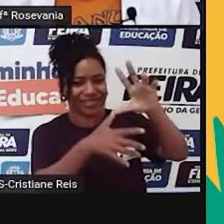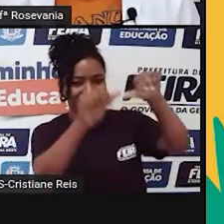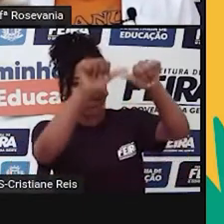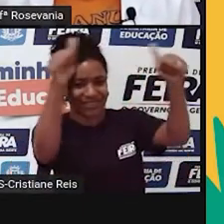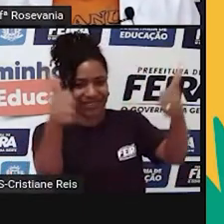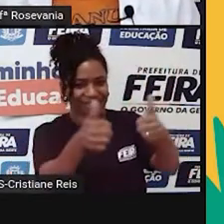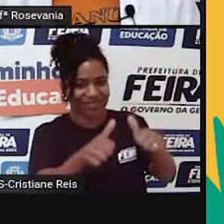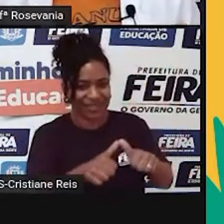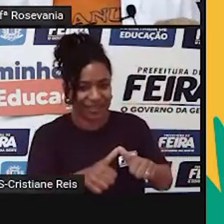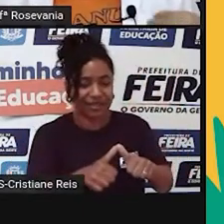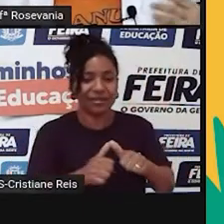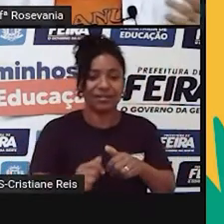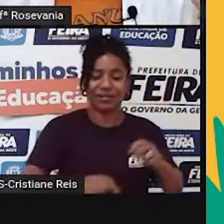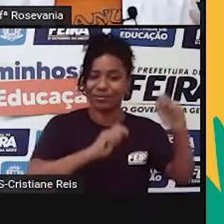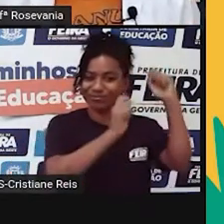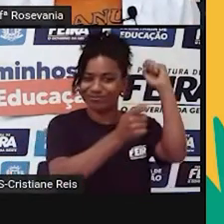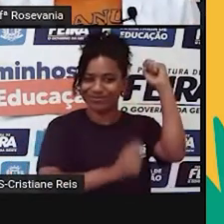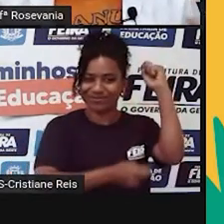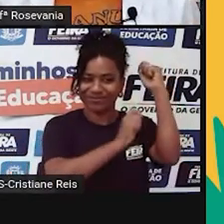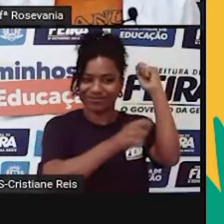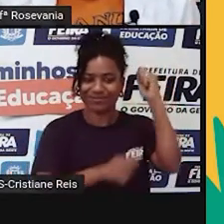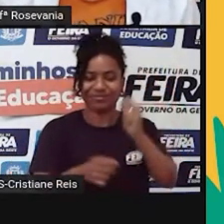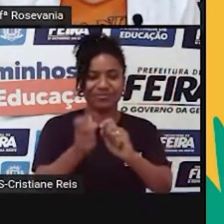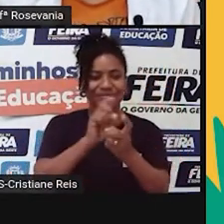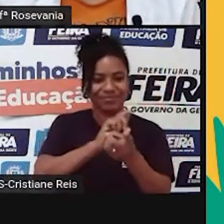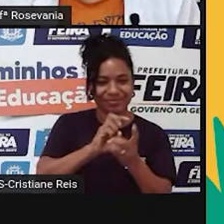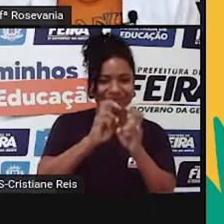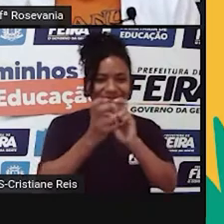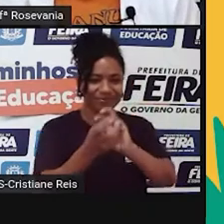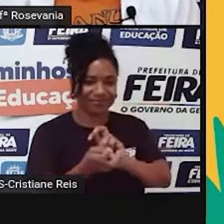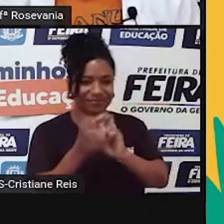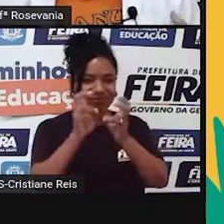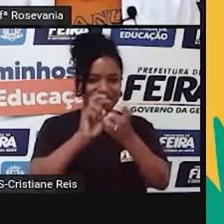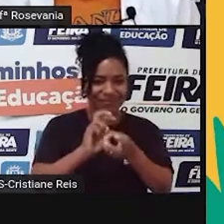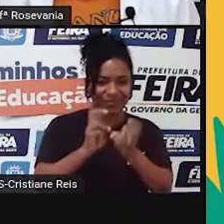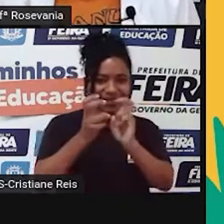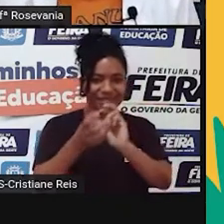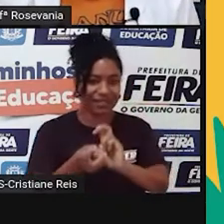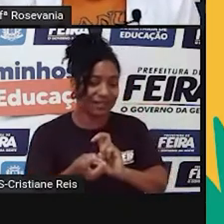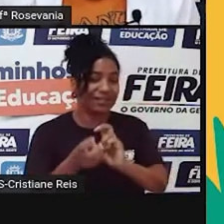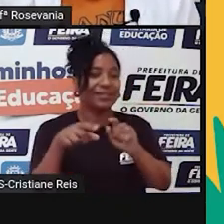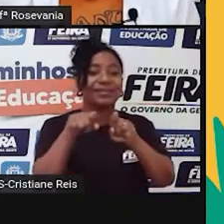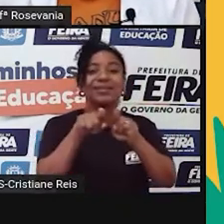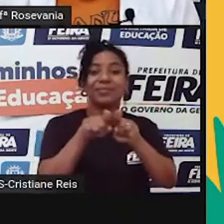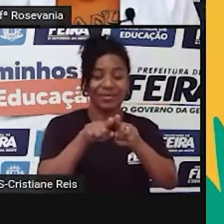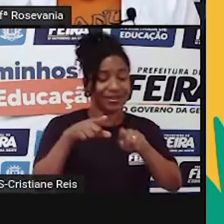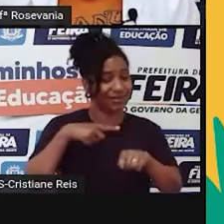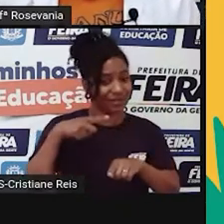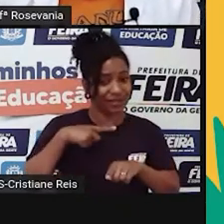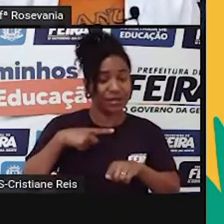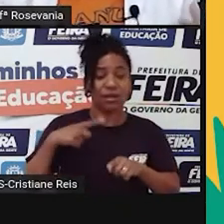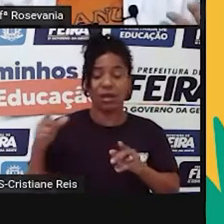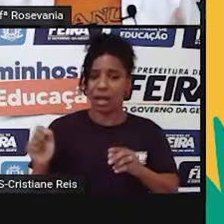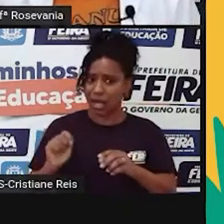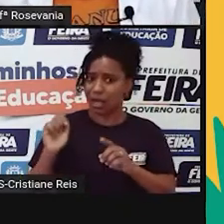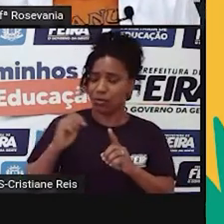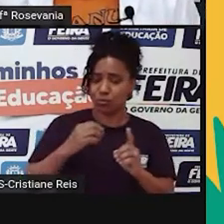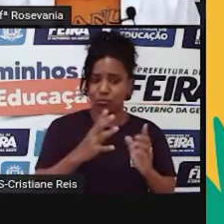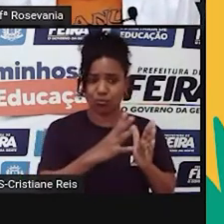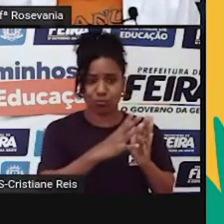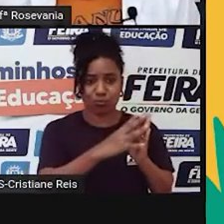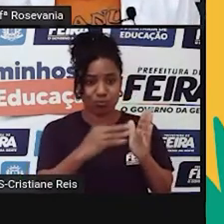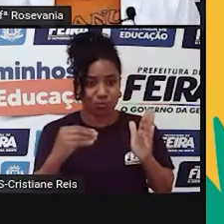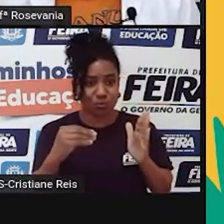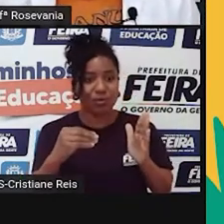da capoeira, a gente tem uma influência muito grande das matrizes africanas, né, na nossa cultura, a gente